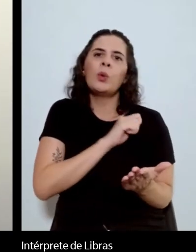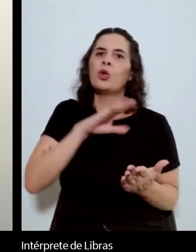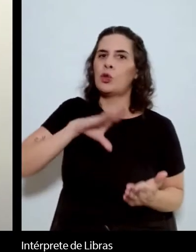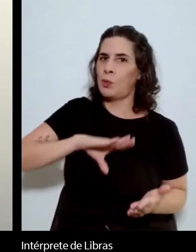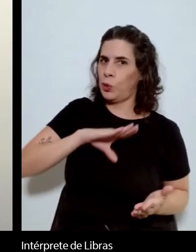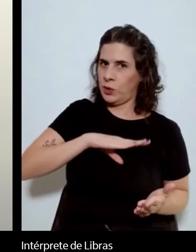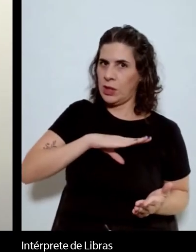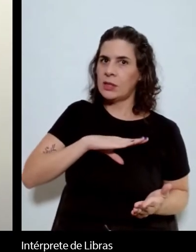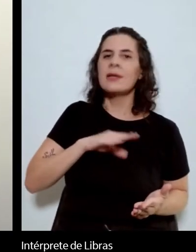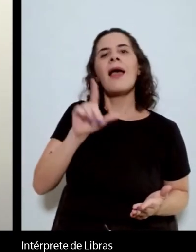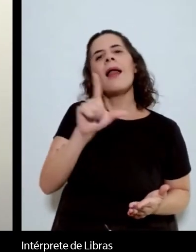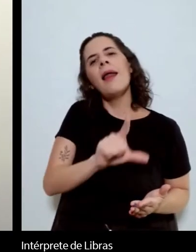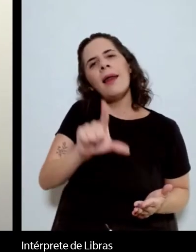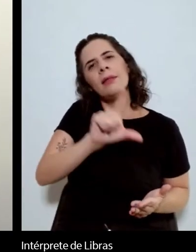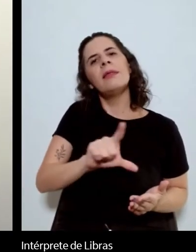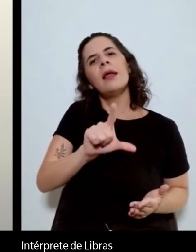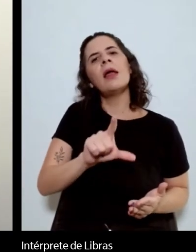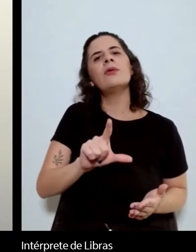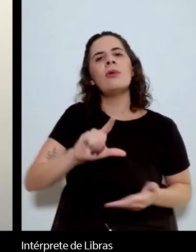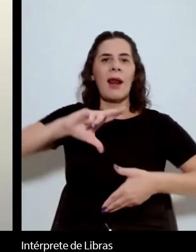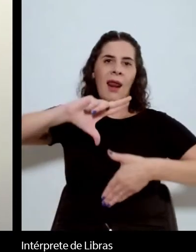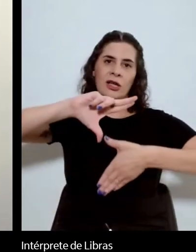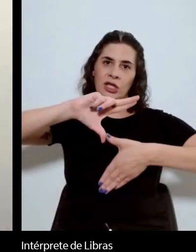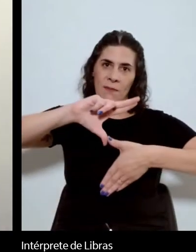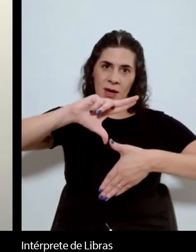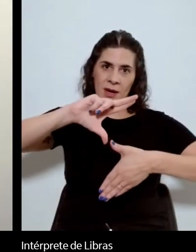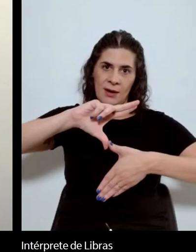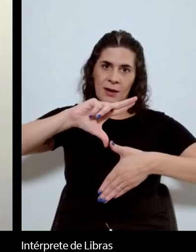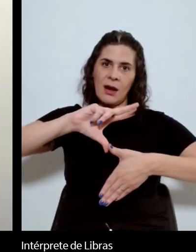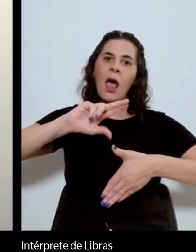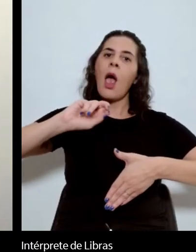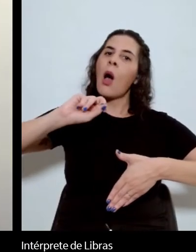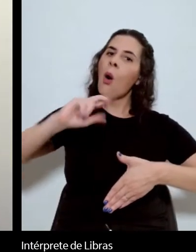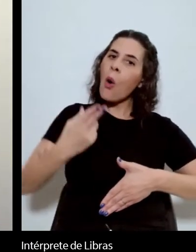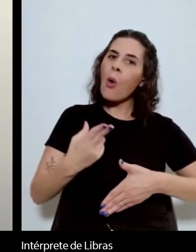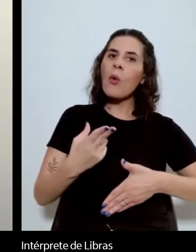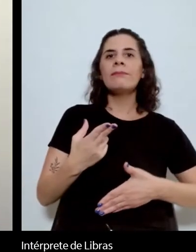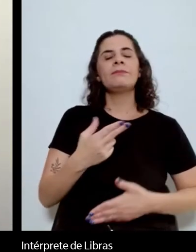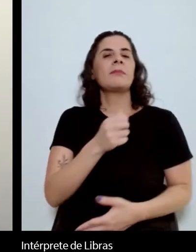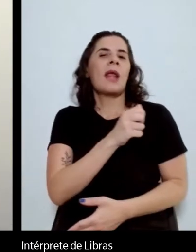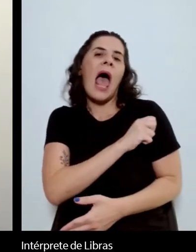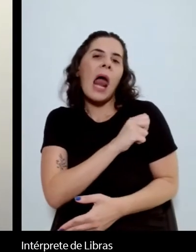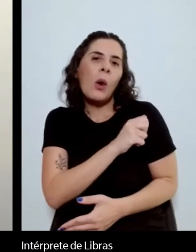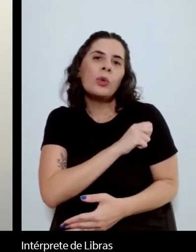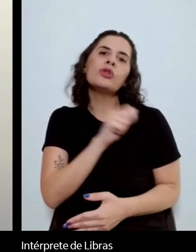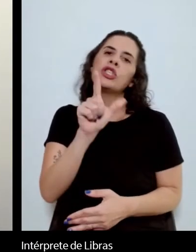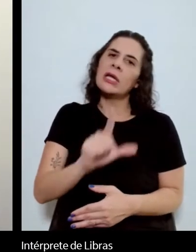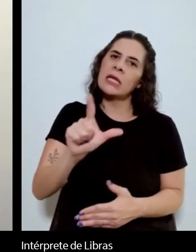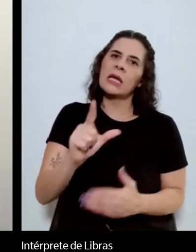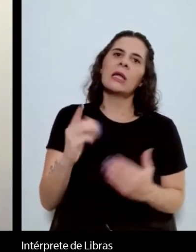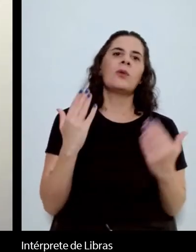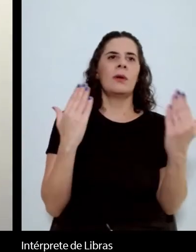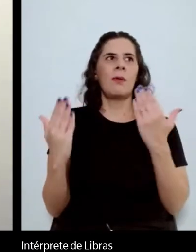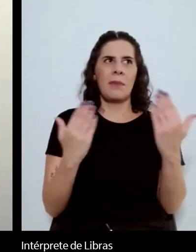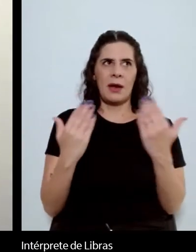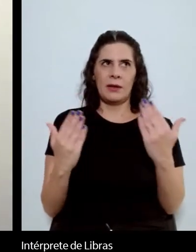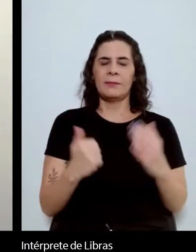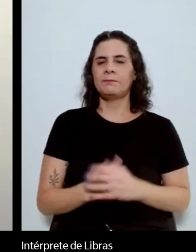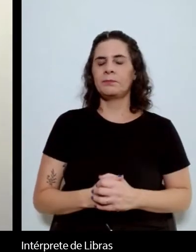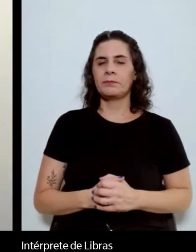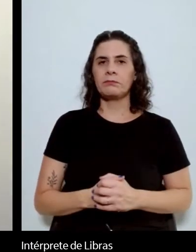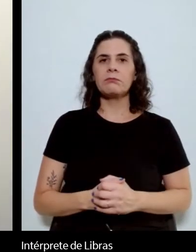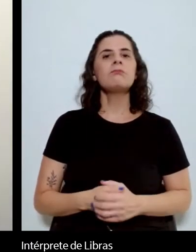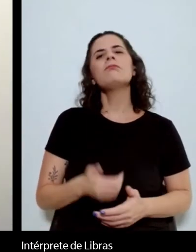literatura latino-americana ou de estudantes de literatura comparada. Então, eu vou pedir para o